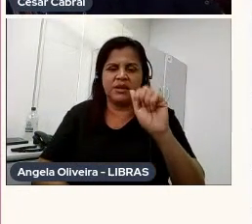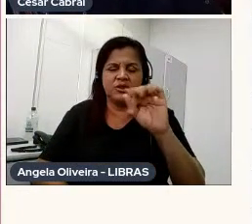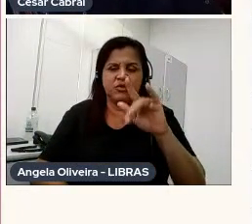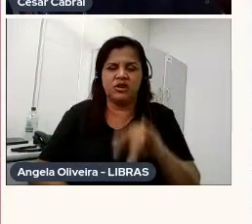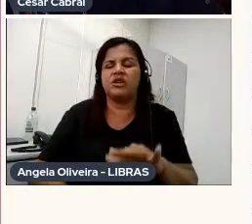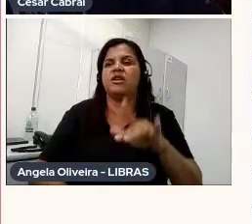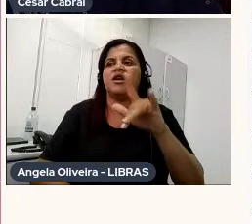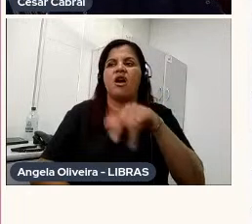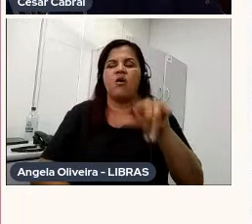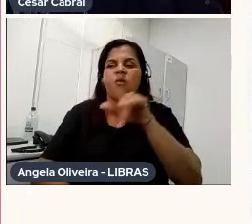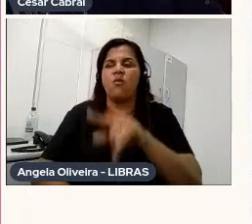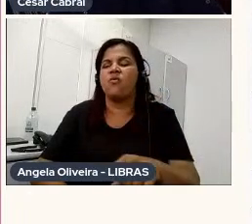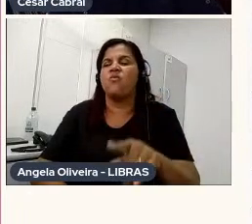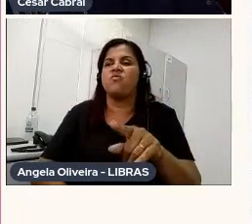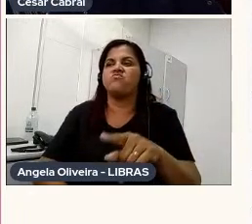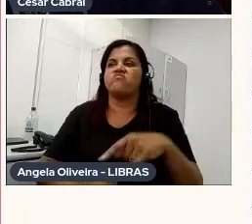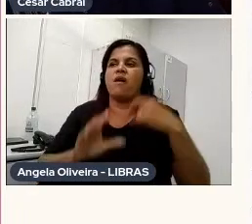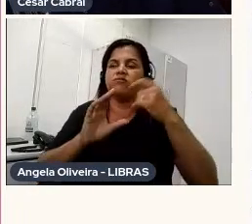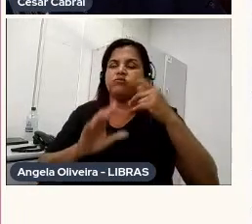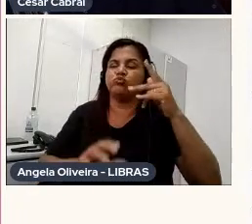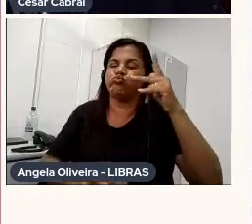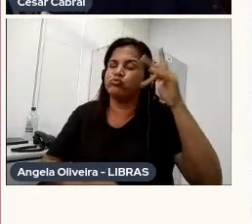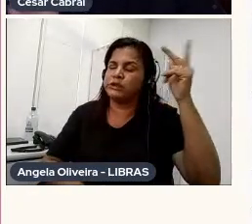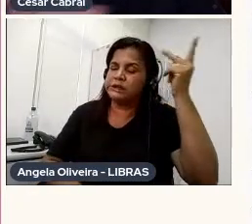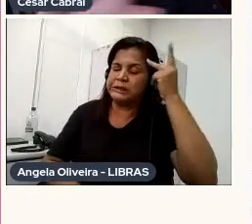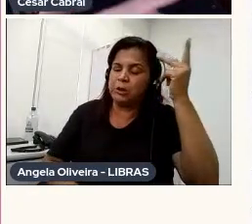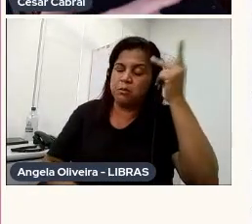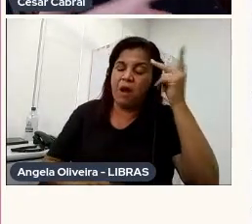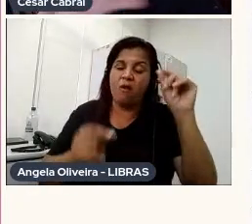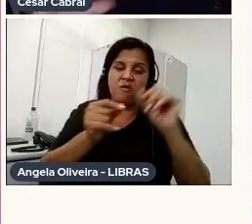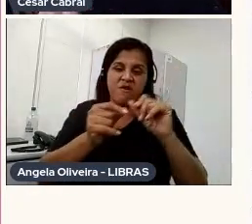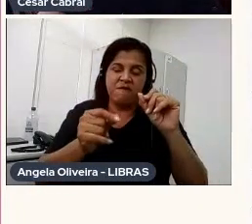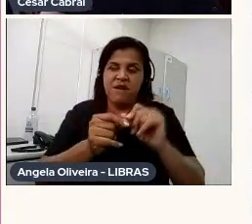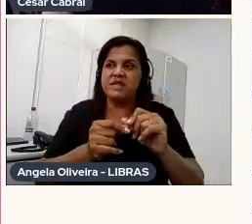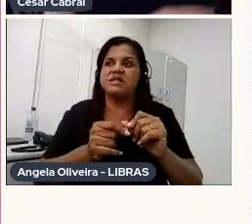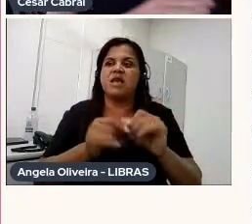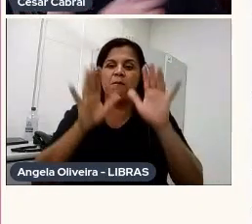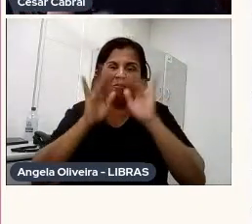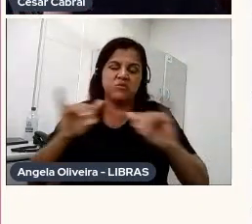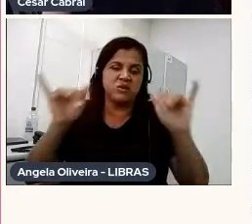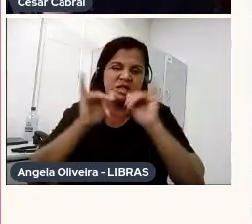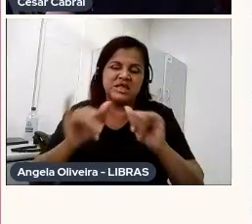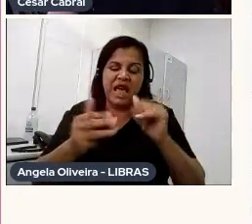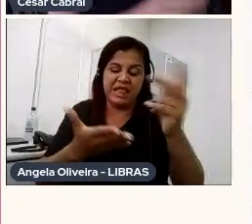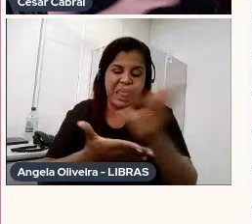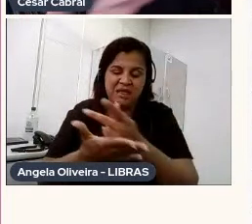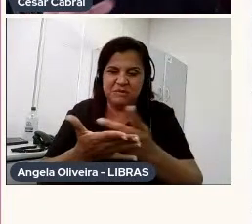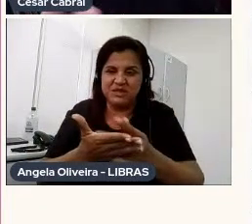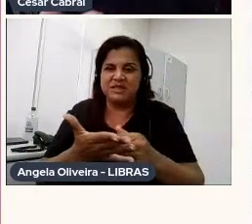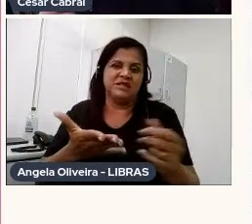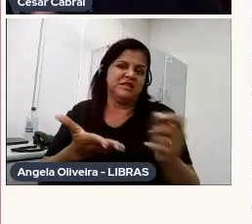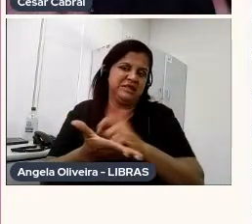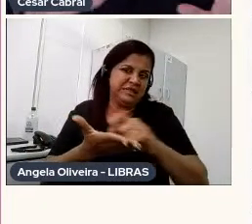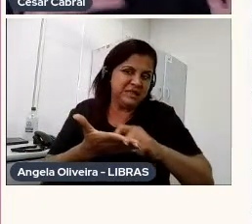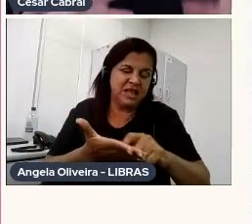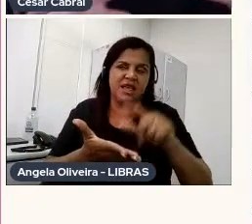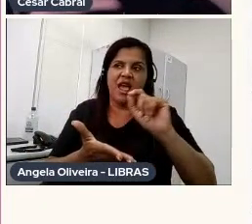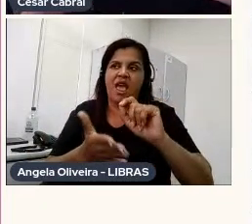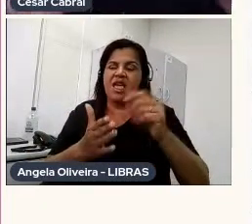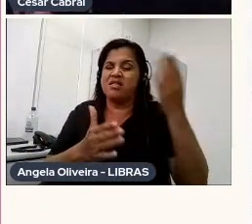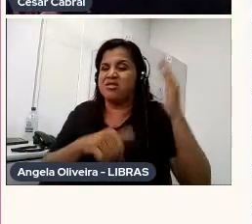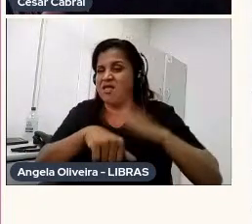muito, muita publicidade em animação, desde, animações em After Effects, né, que na época era mais